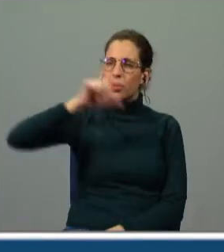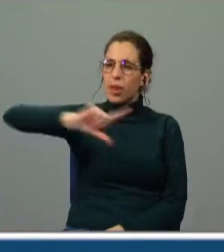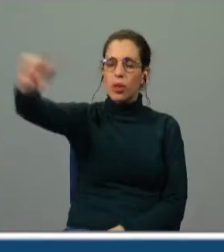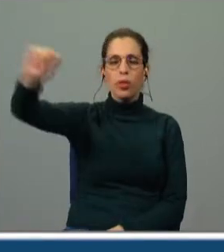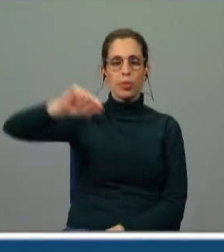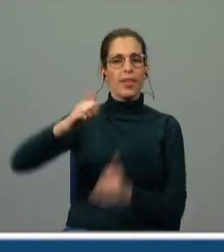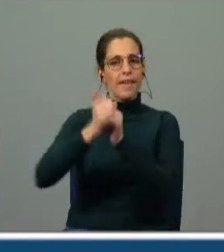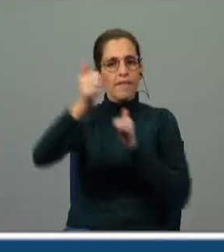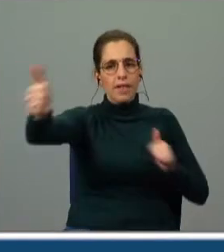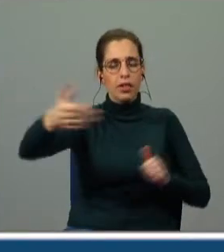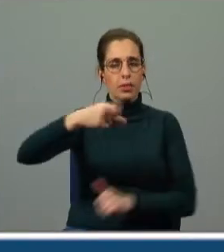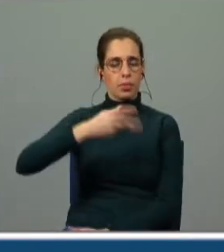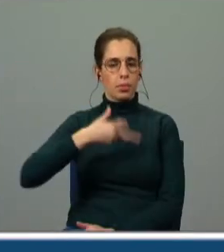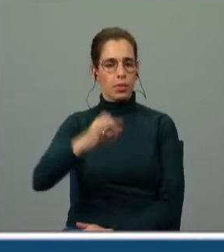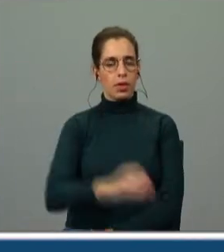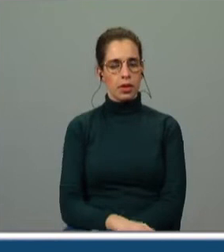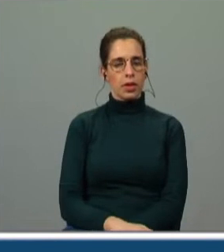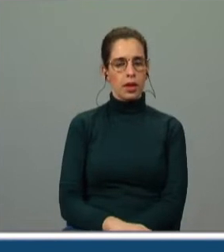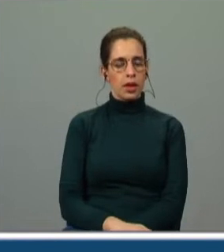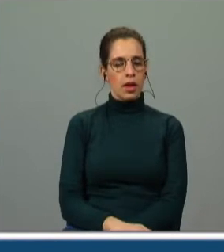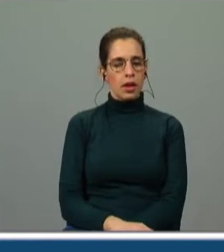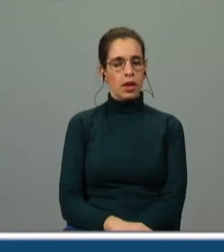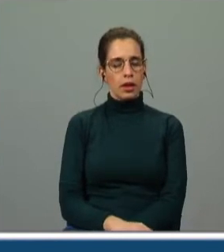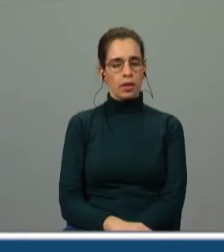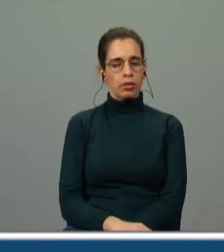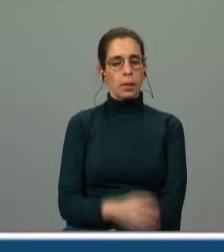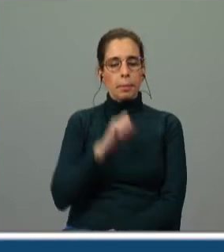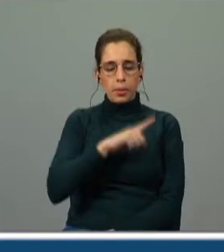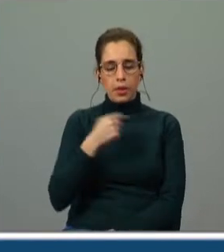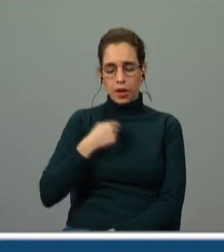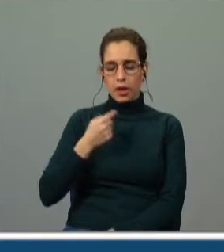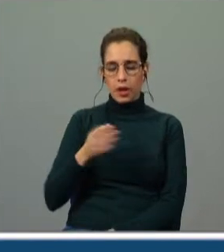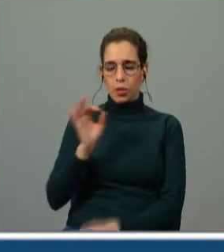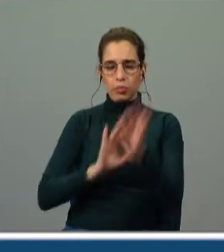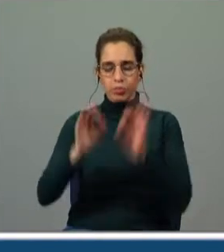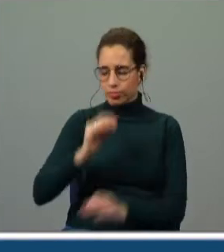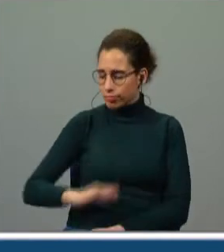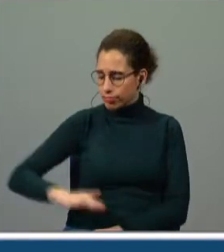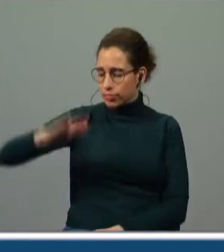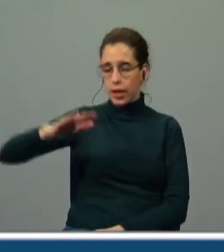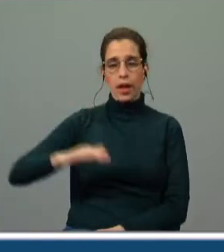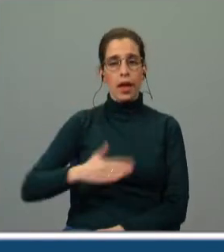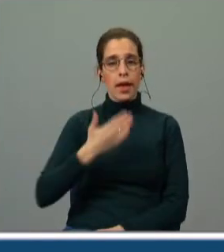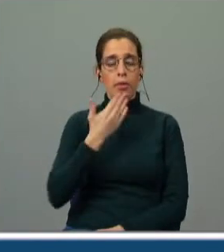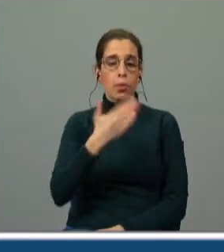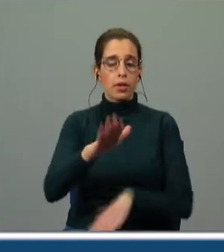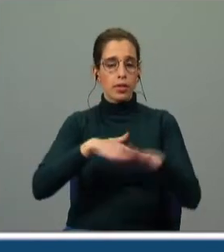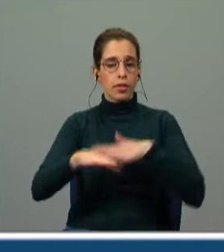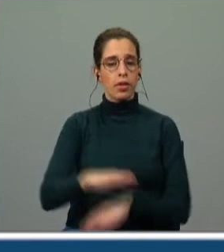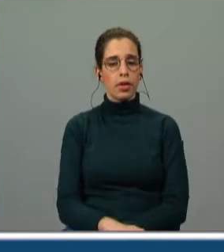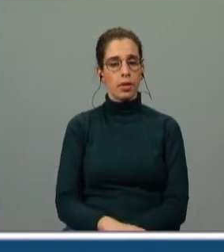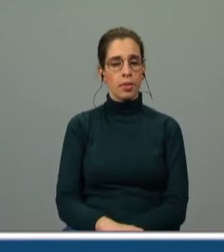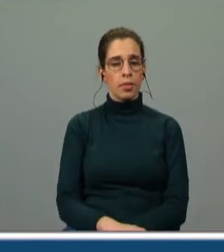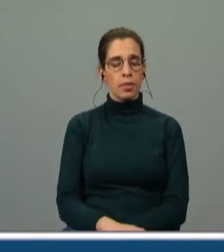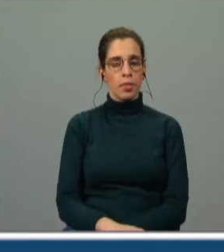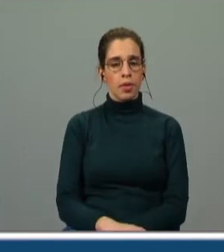longe afasta-me de Pedro e deixa-me criar estas crianças para que elas não sejam órfãs é o pedido que ela faz põe